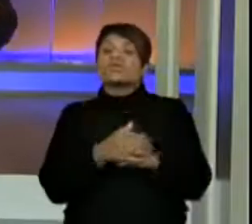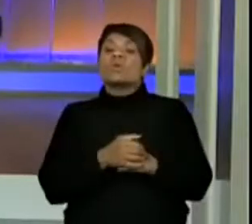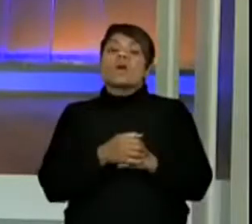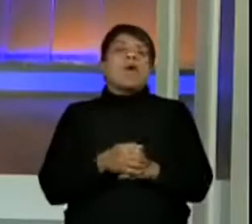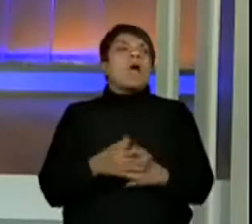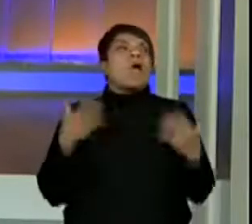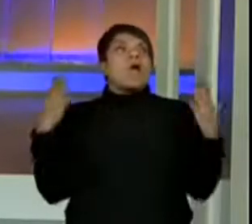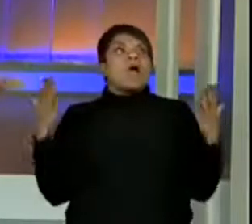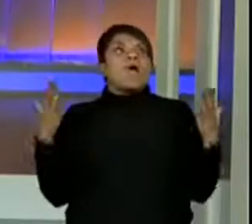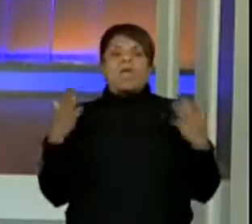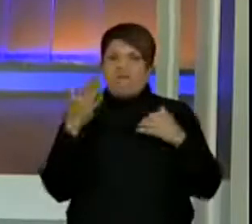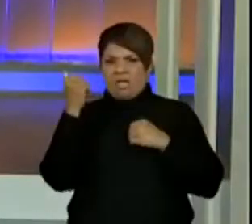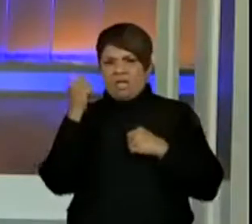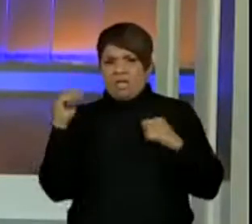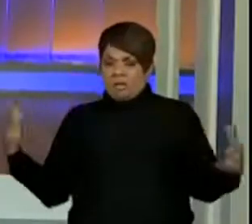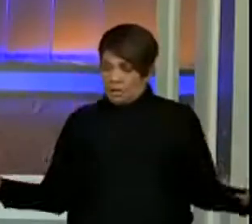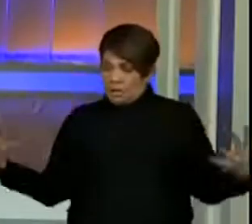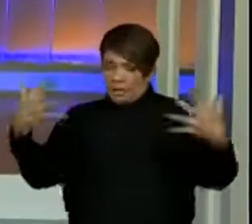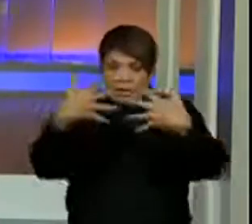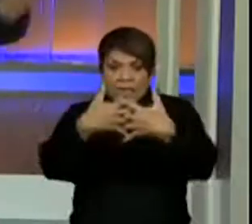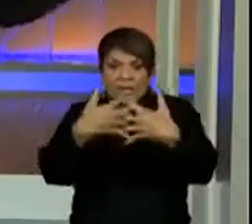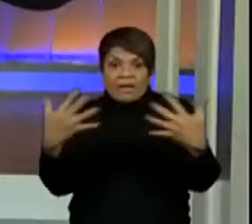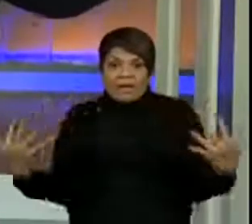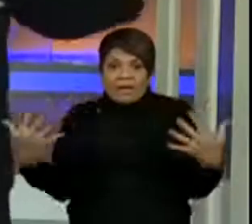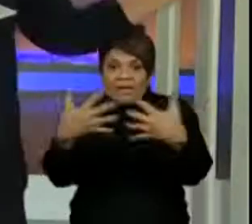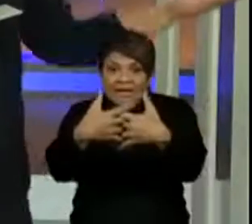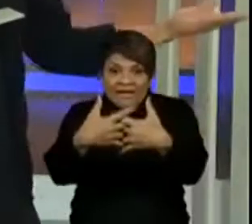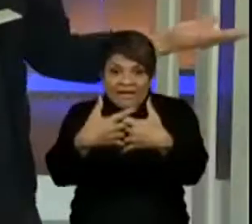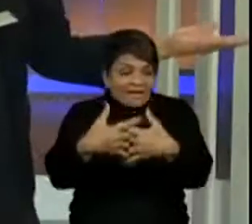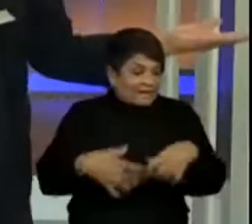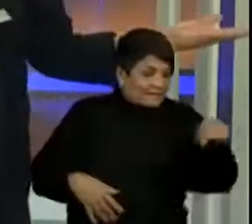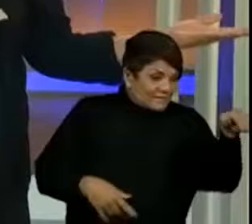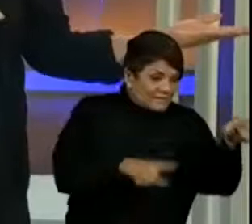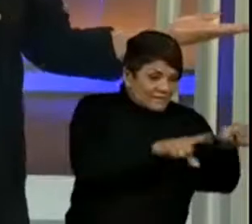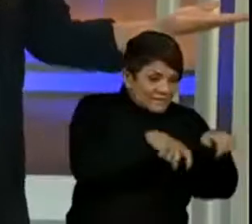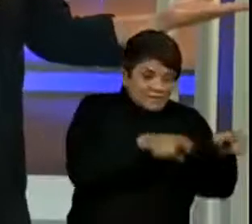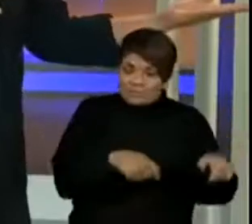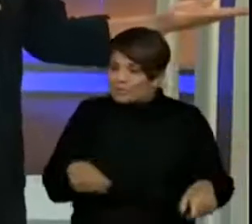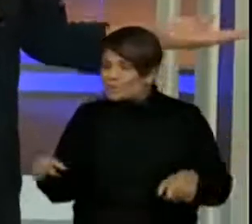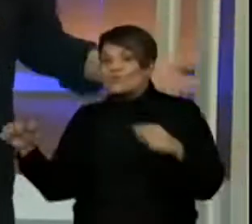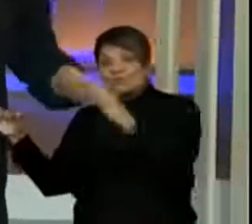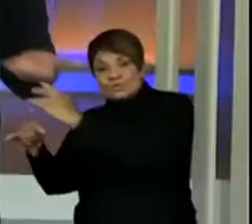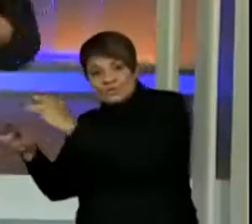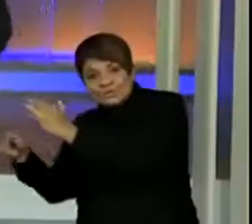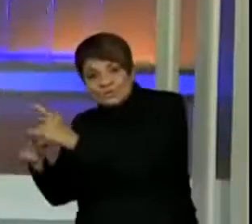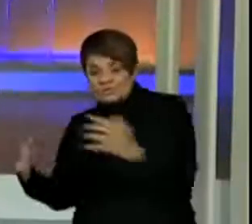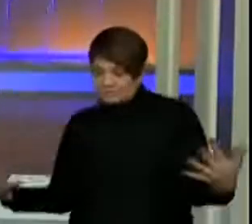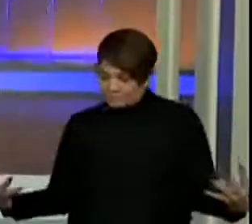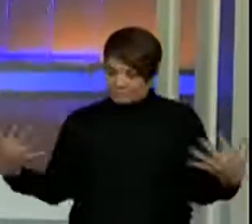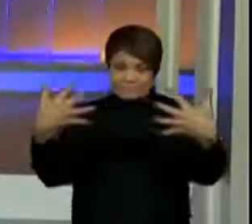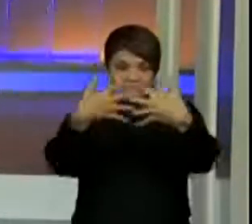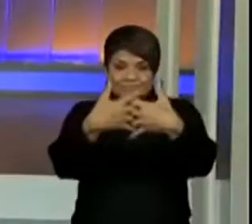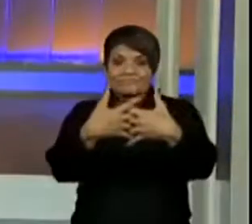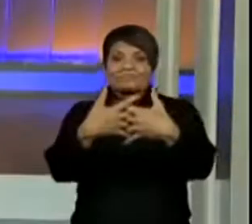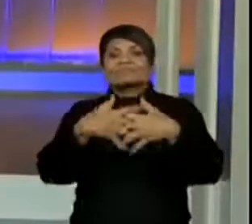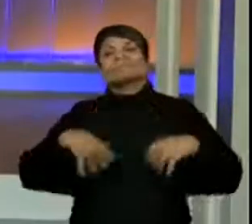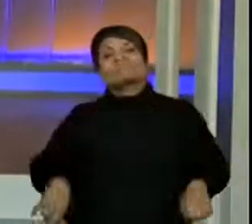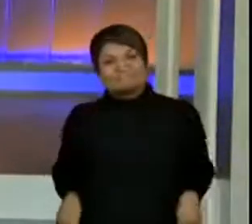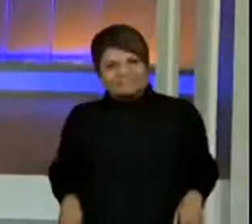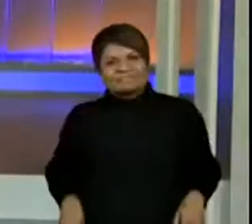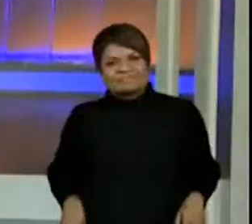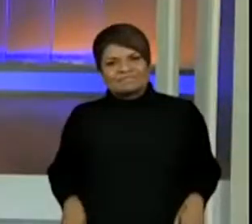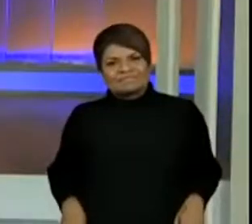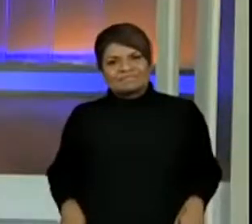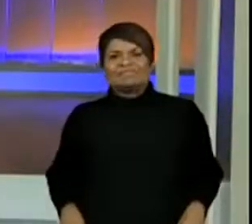à interligação ao casamento que existe entre o campo, o rural e o urbano, a cidade.